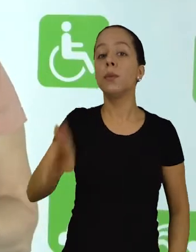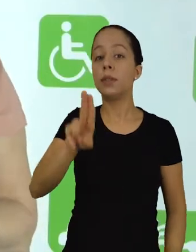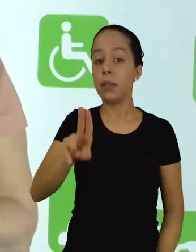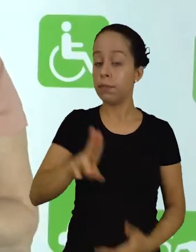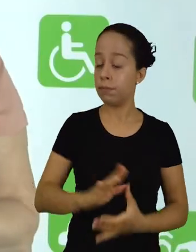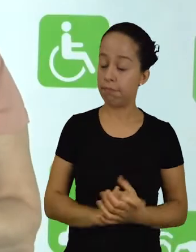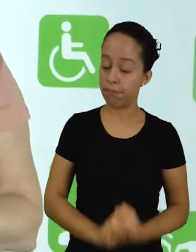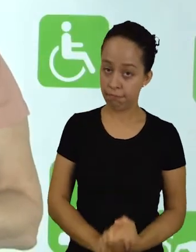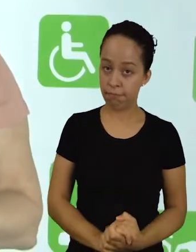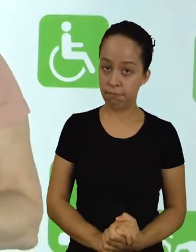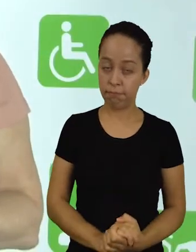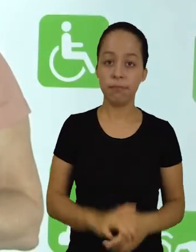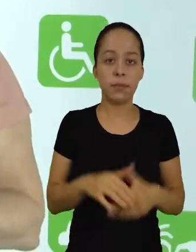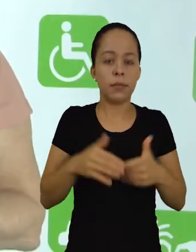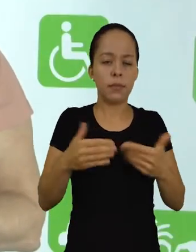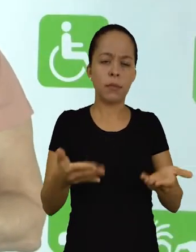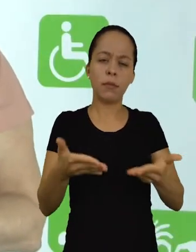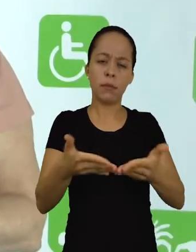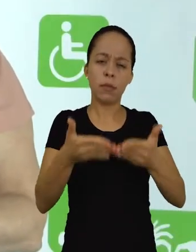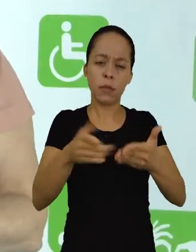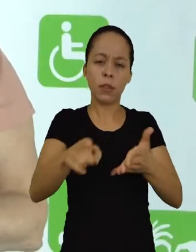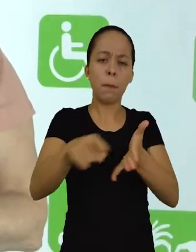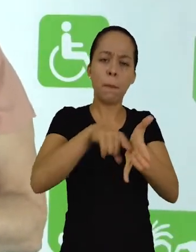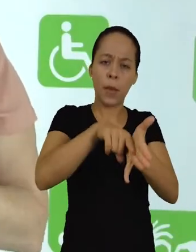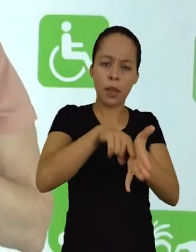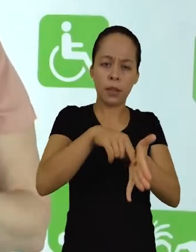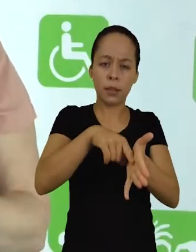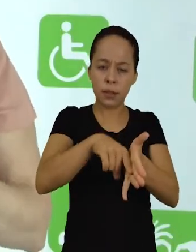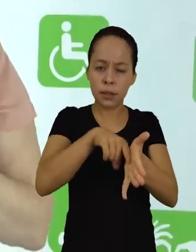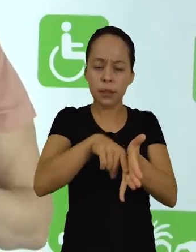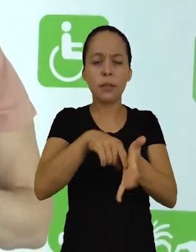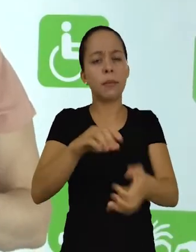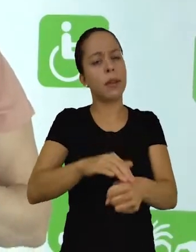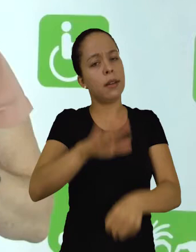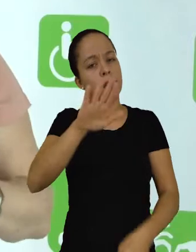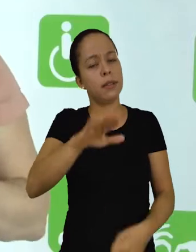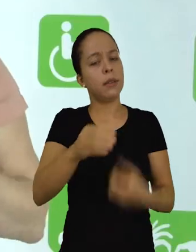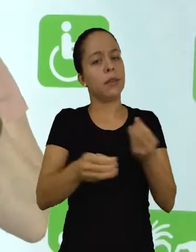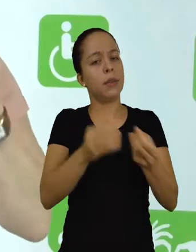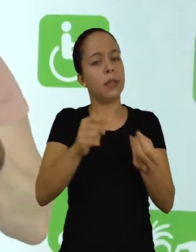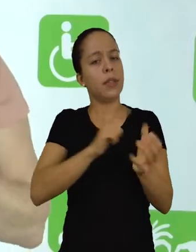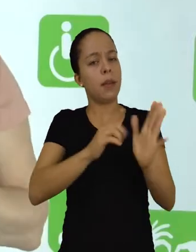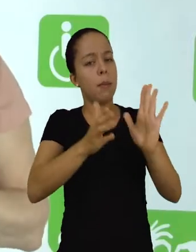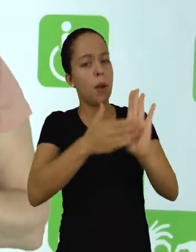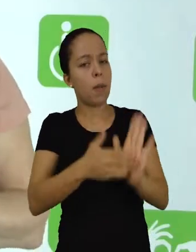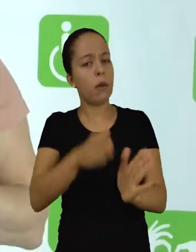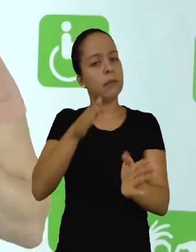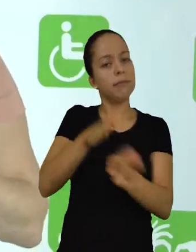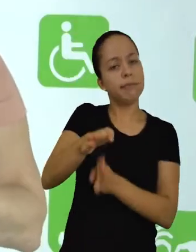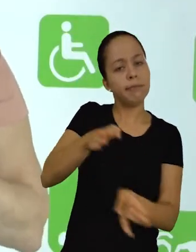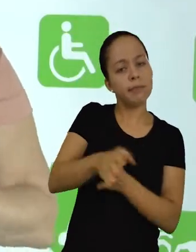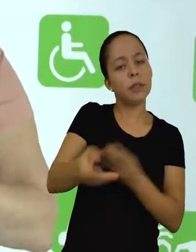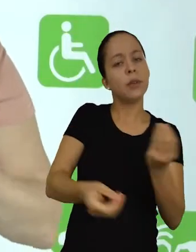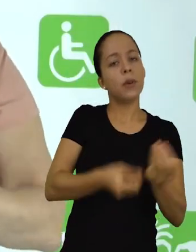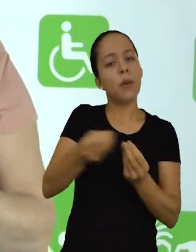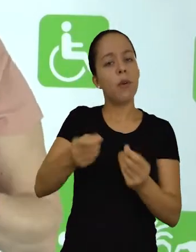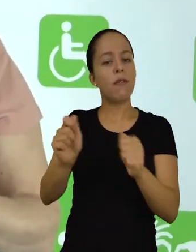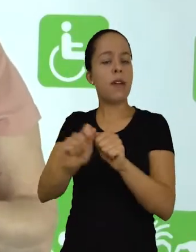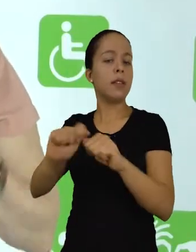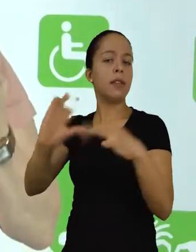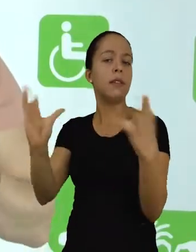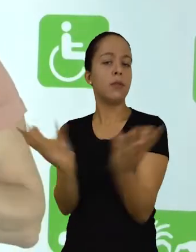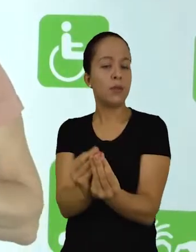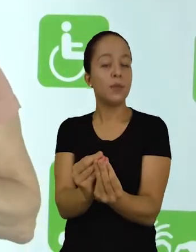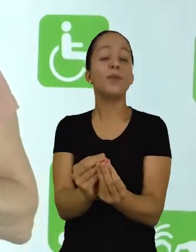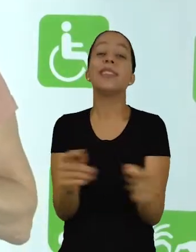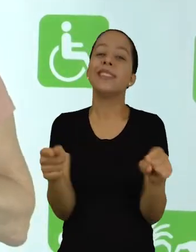para serem utilizadas posteriormente por você. Então pesquise um pouquinho mais sobre aquelas dicas e sugestões